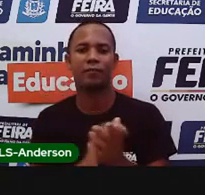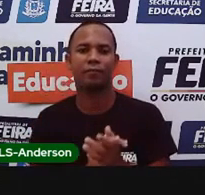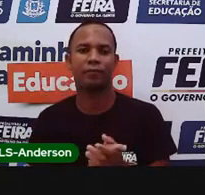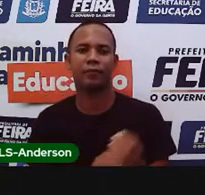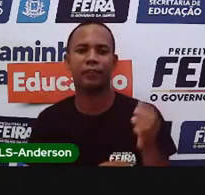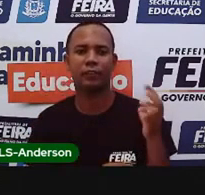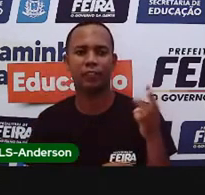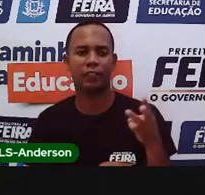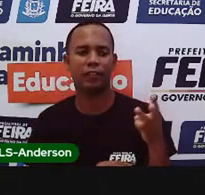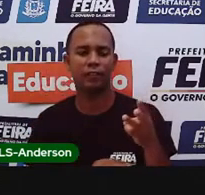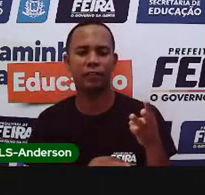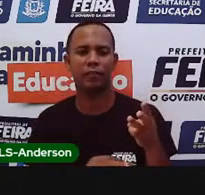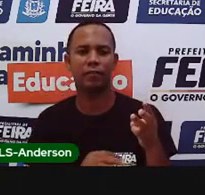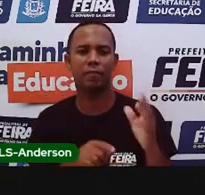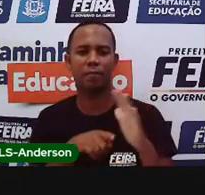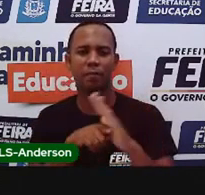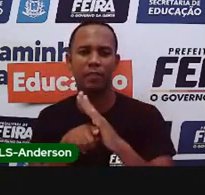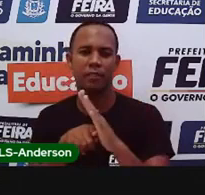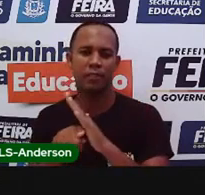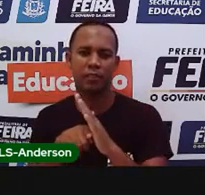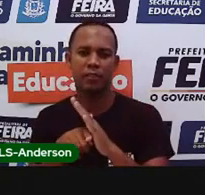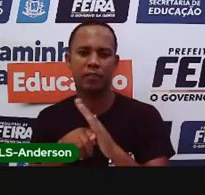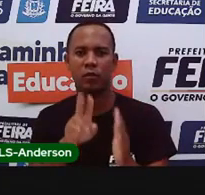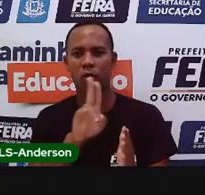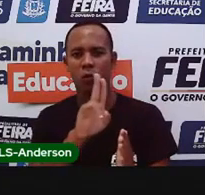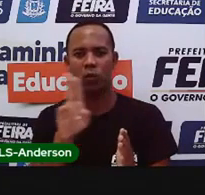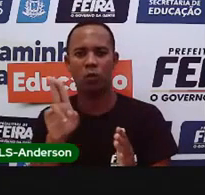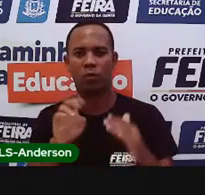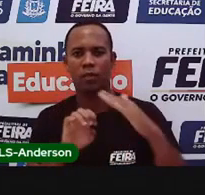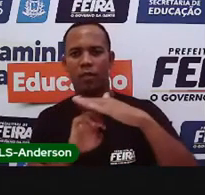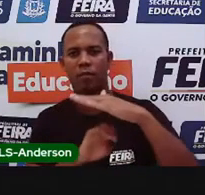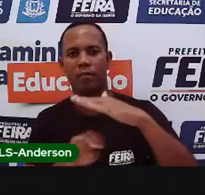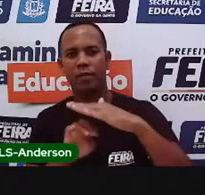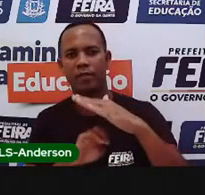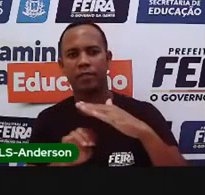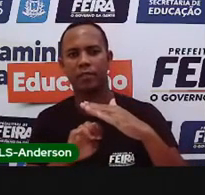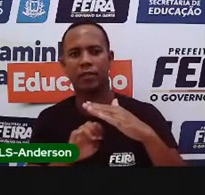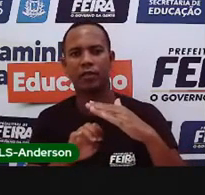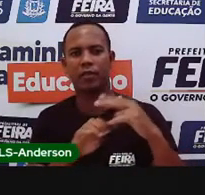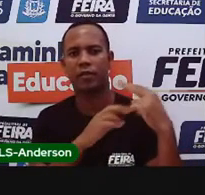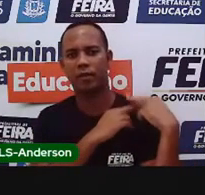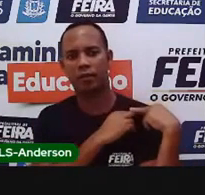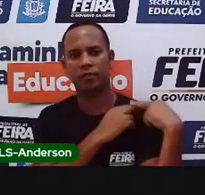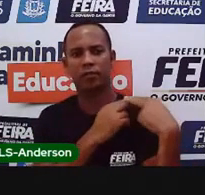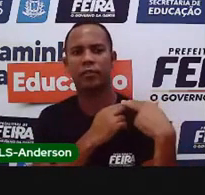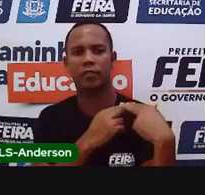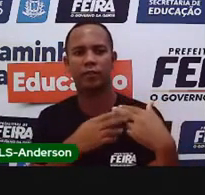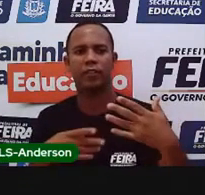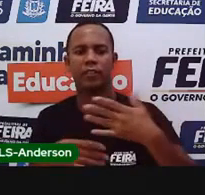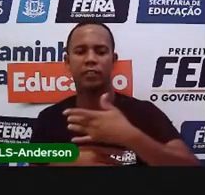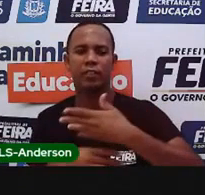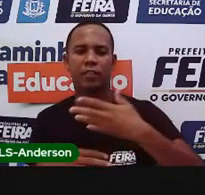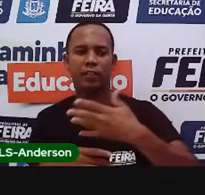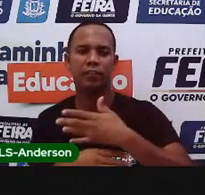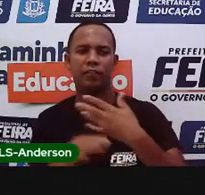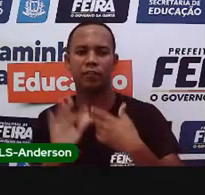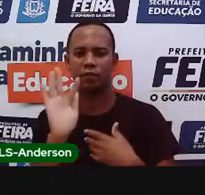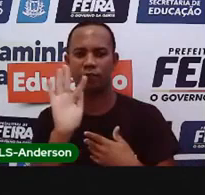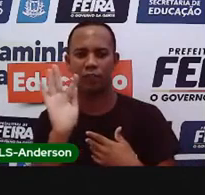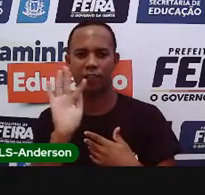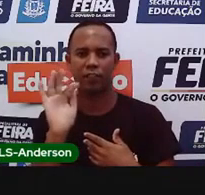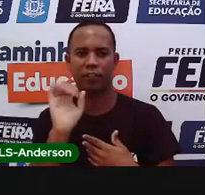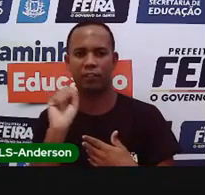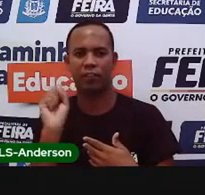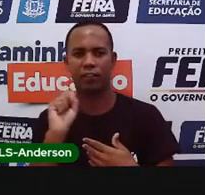3. Pesquise o nome da empresa responsável pela coleta do lixo na cidade de Feira de Santana. Fácil demais. Porque a Proja